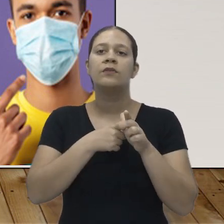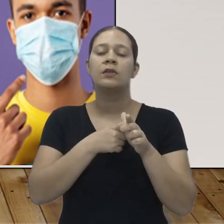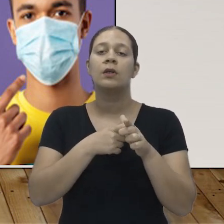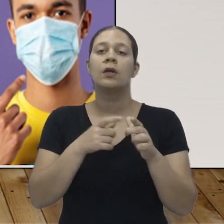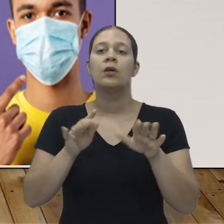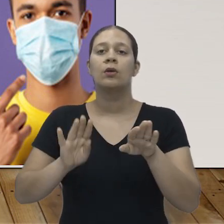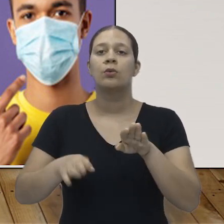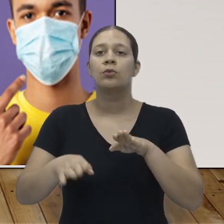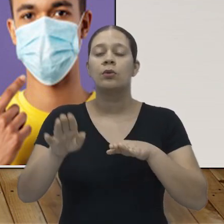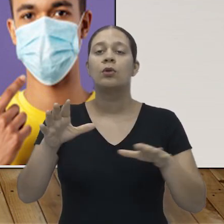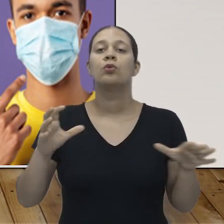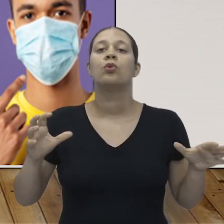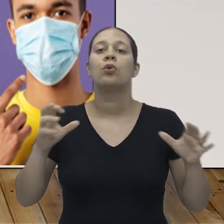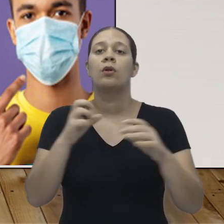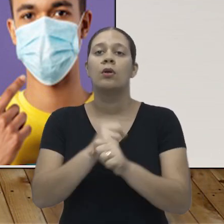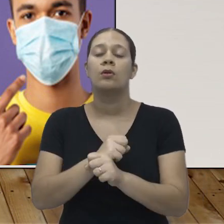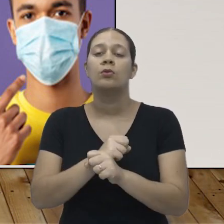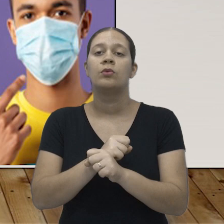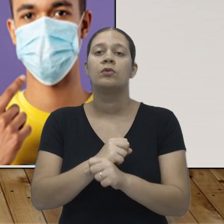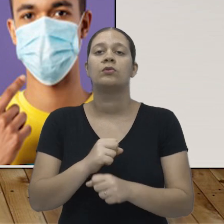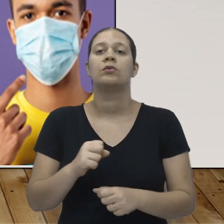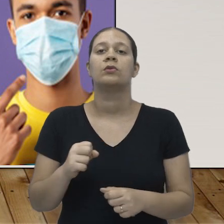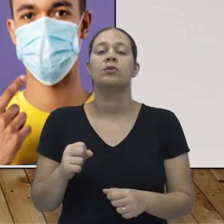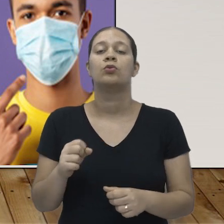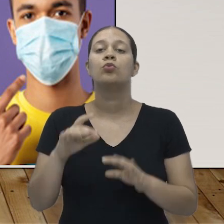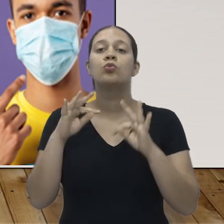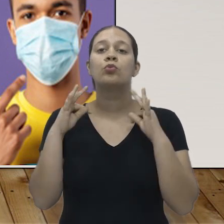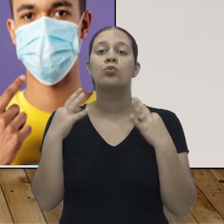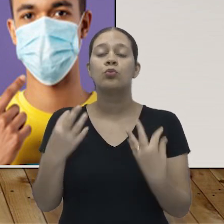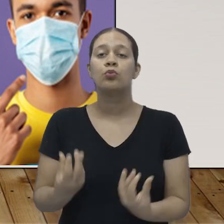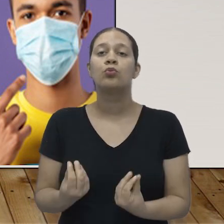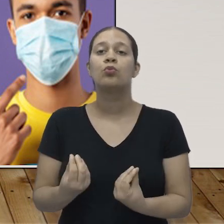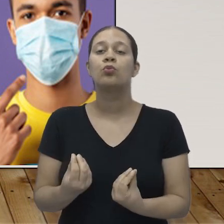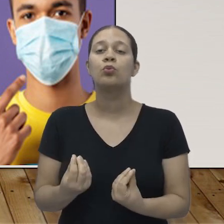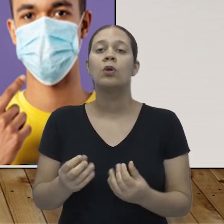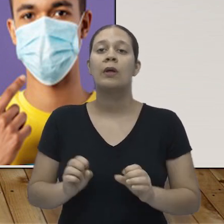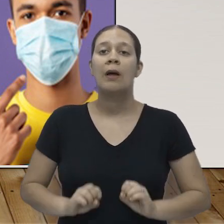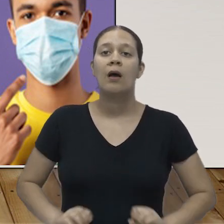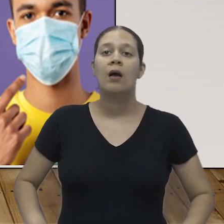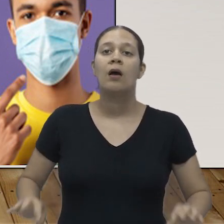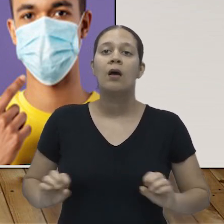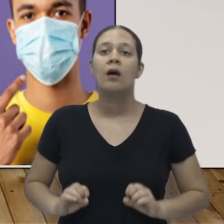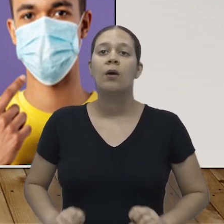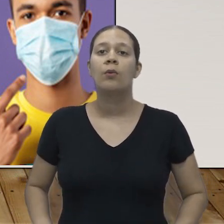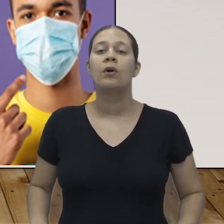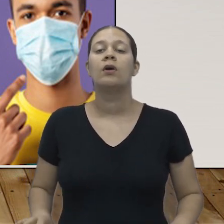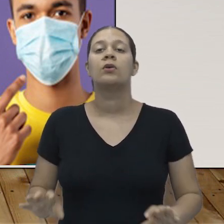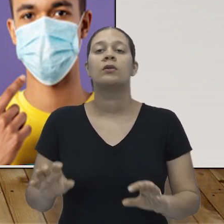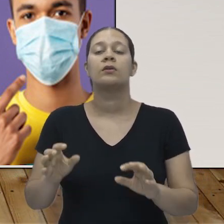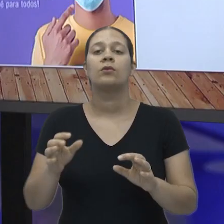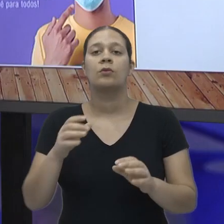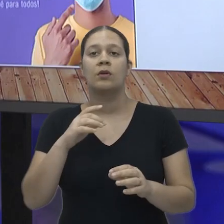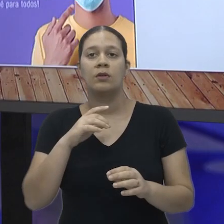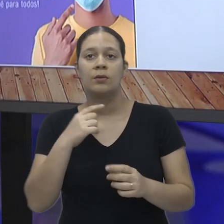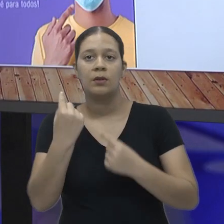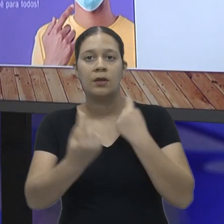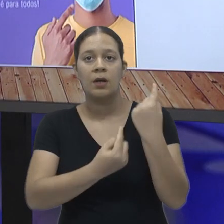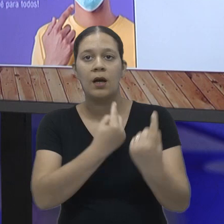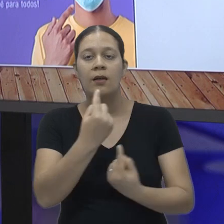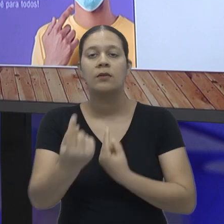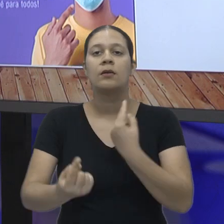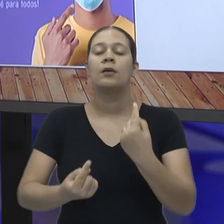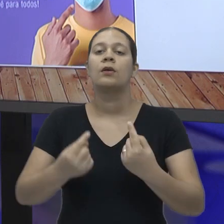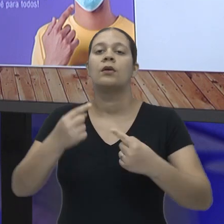dessa costureira? Então, a dívida total dela, quando nós juntamos tudo o que ela gastou, ou seja, o